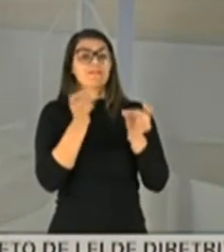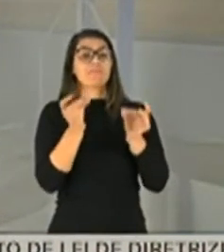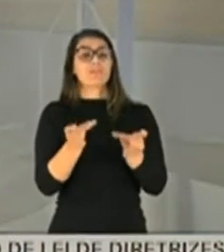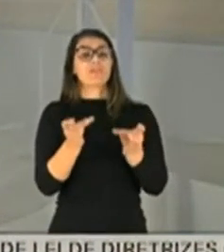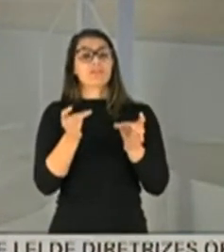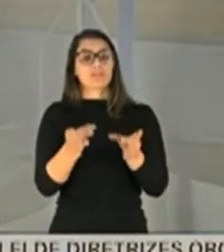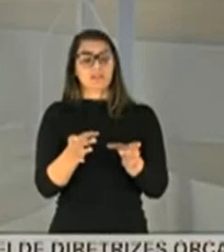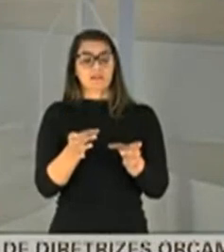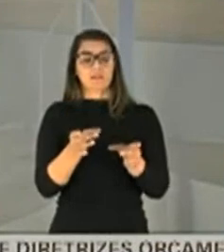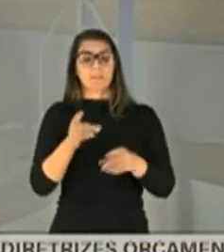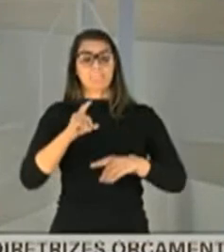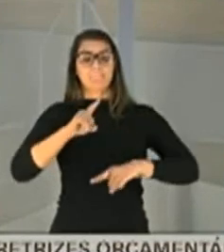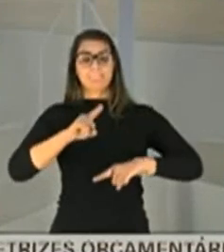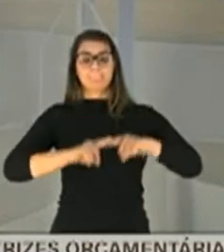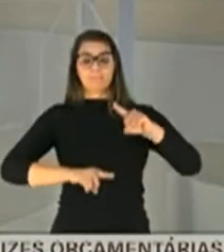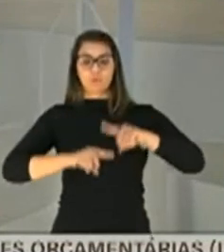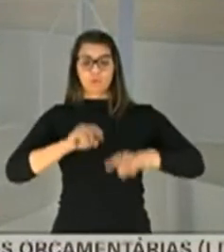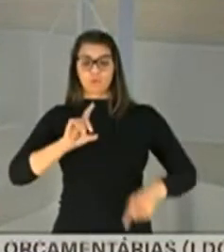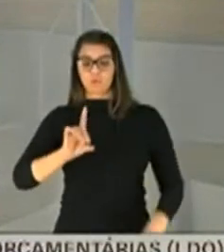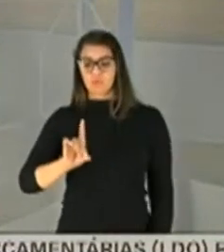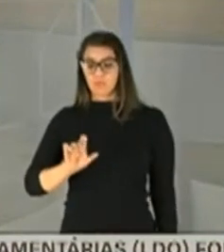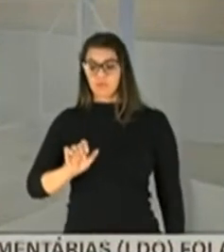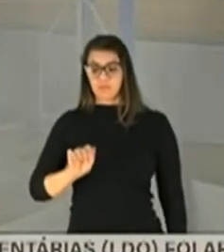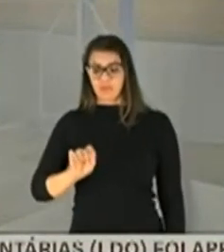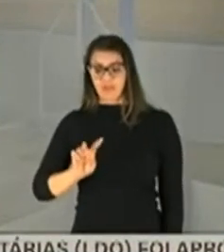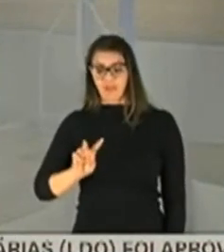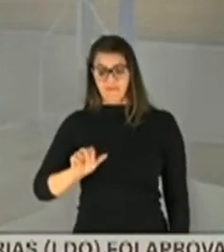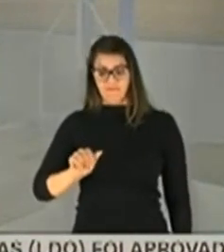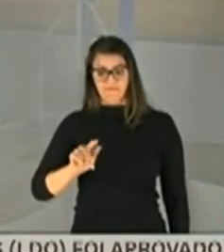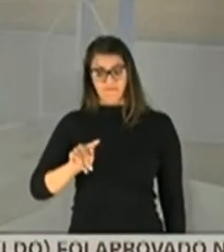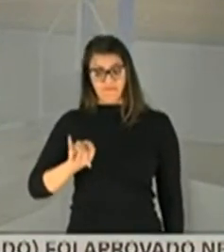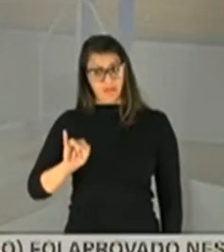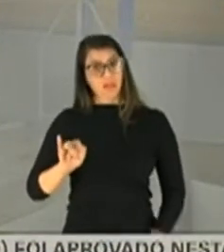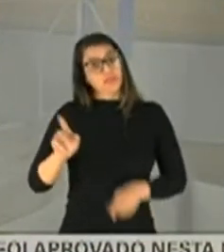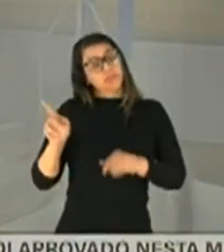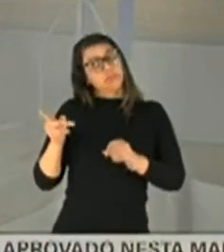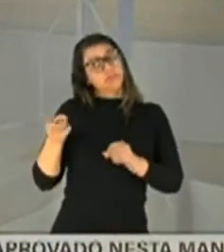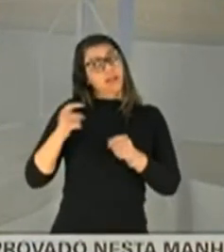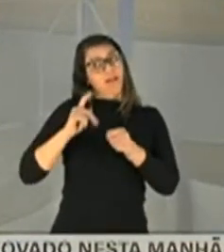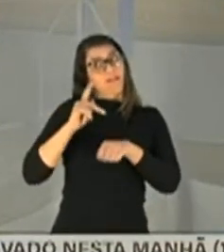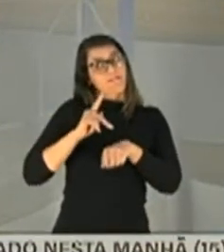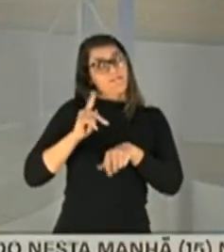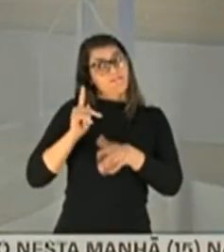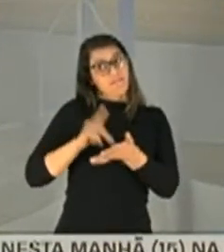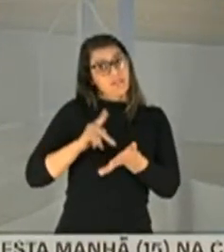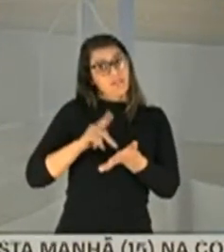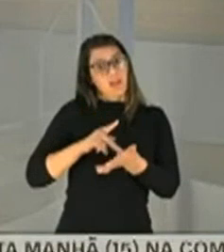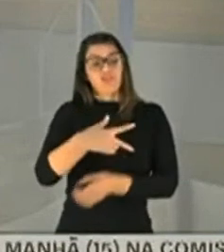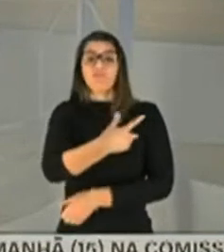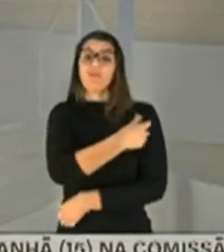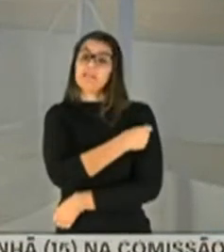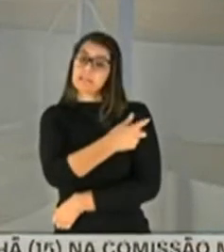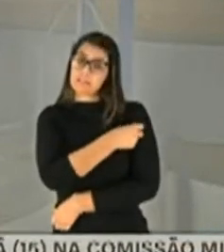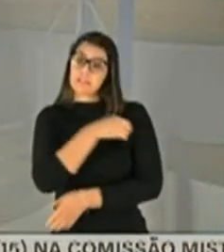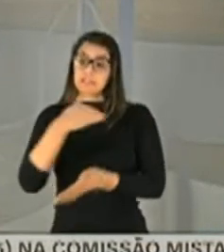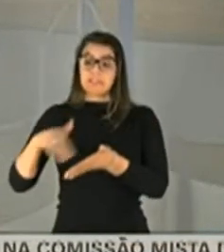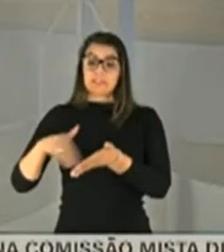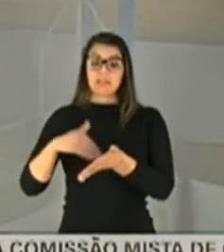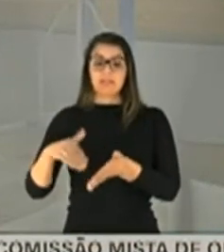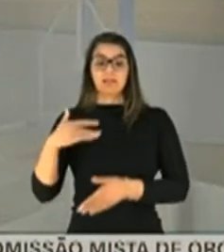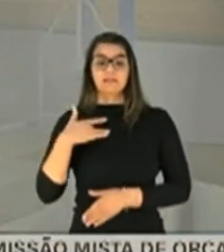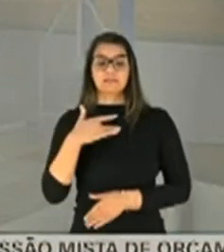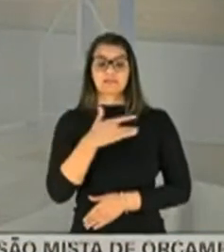os produtos da vacina da DAVAT, que no caso é a Janssen, isso é uma declaração do secretário de saúde